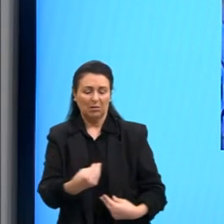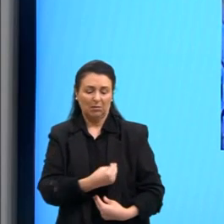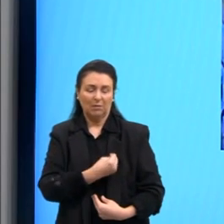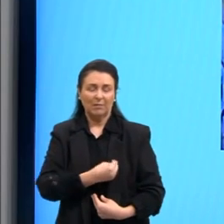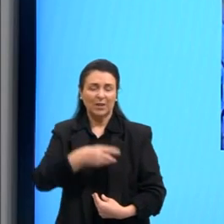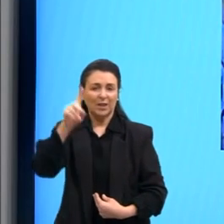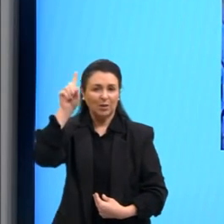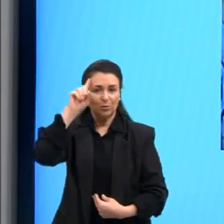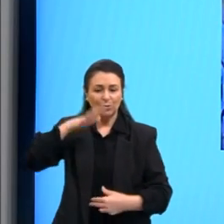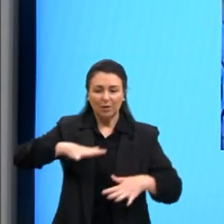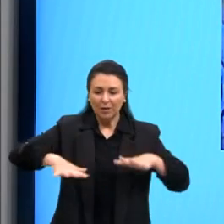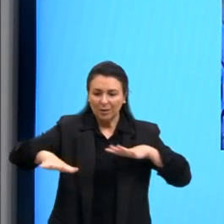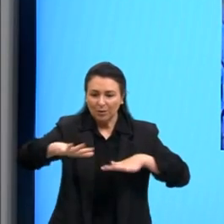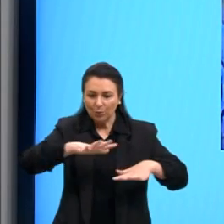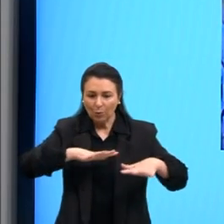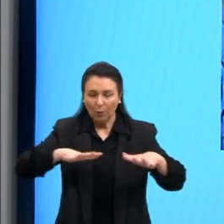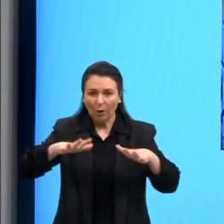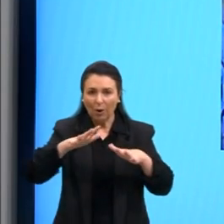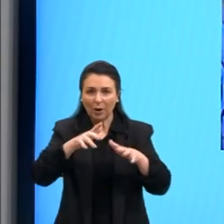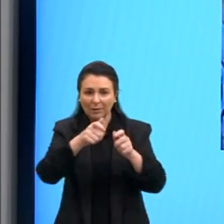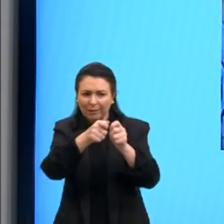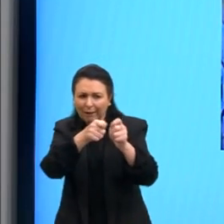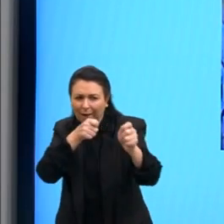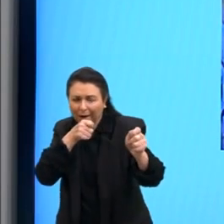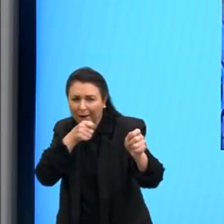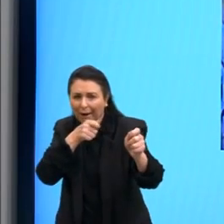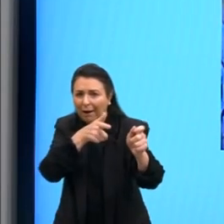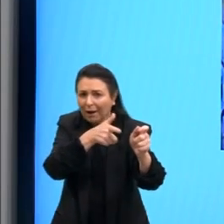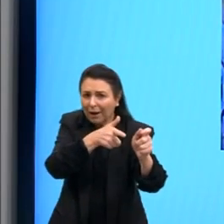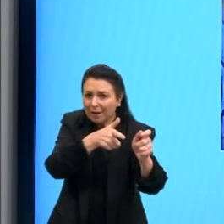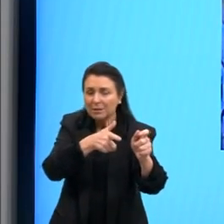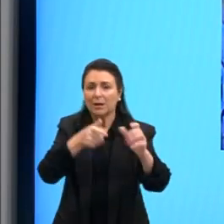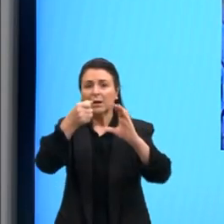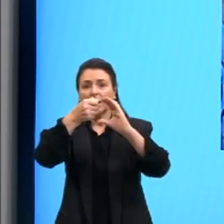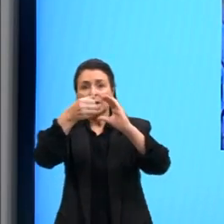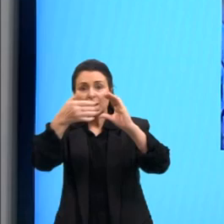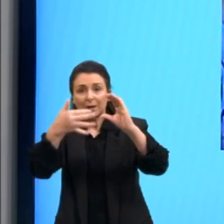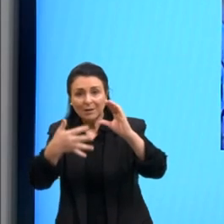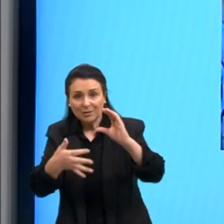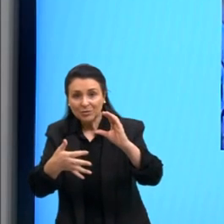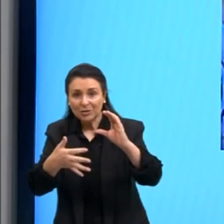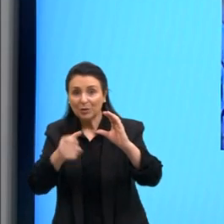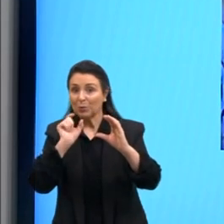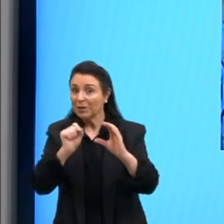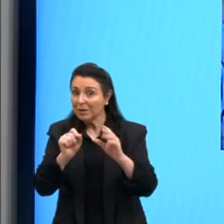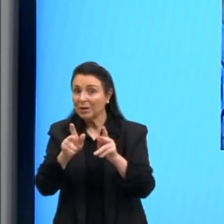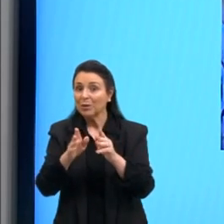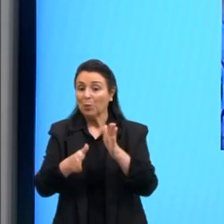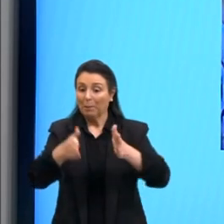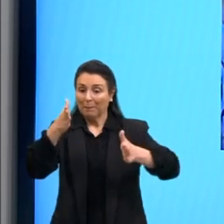rituais, caça, característico do período paleolítico.